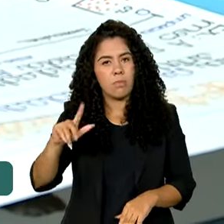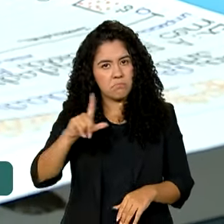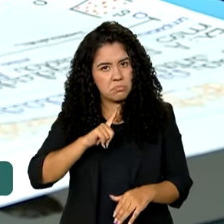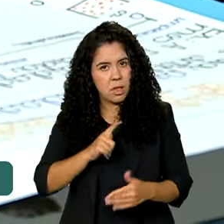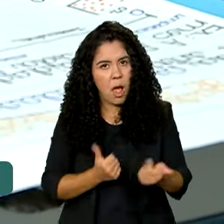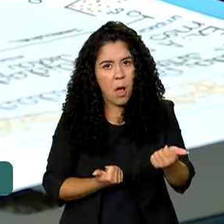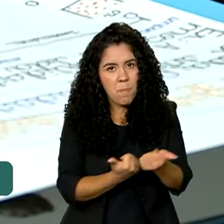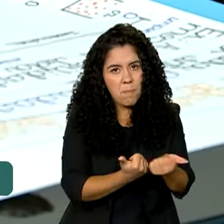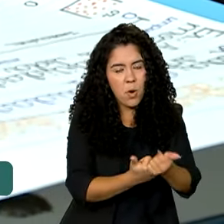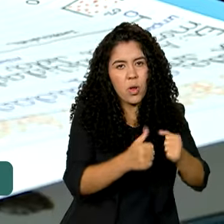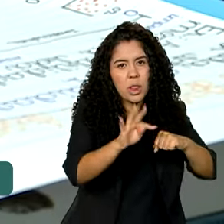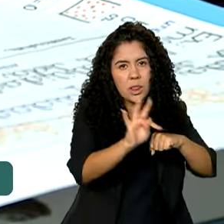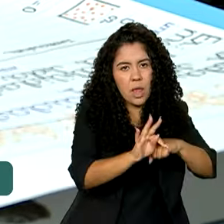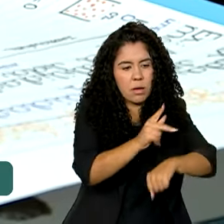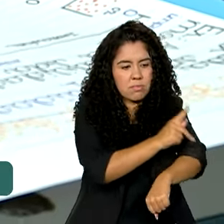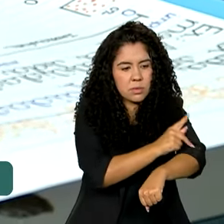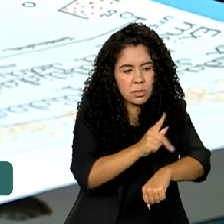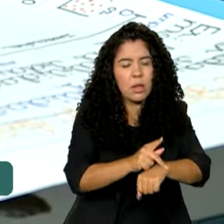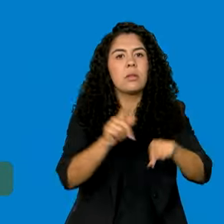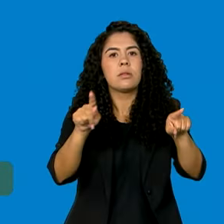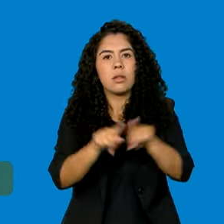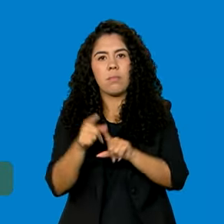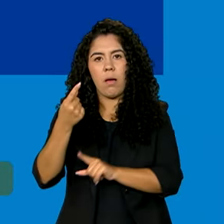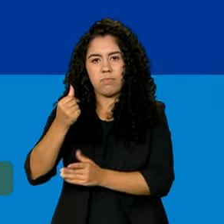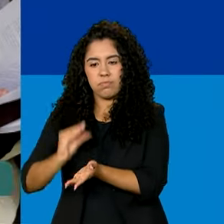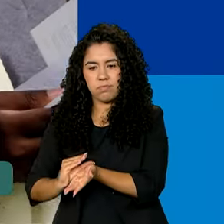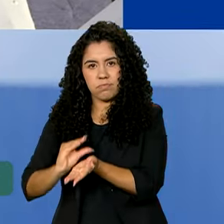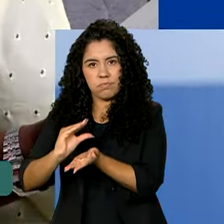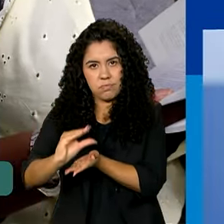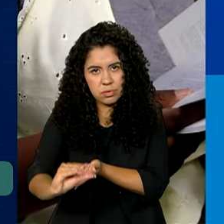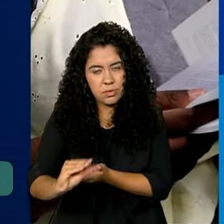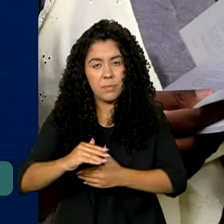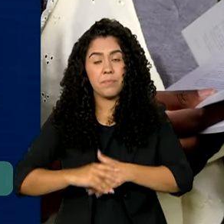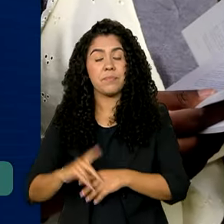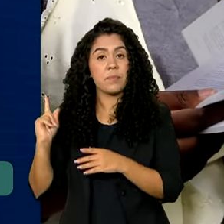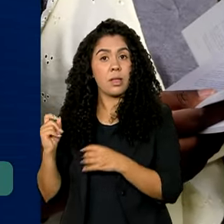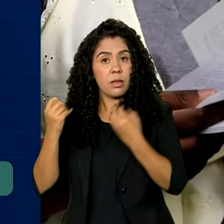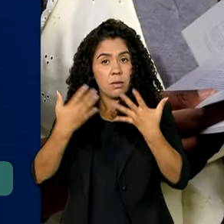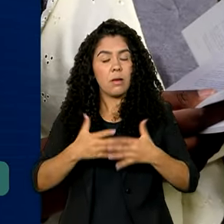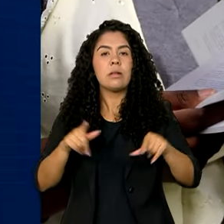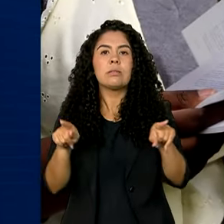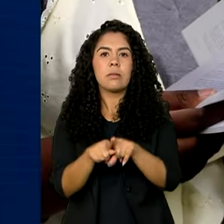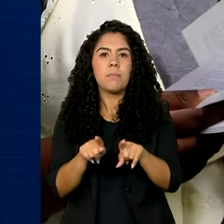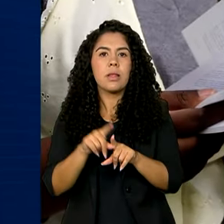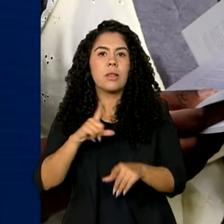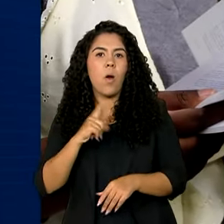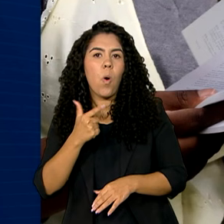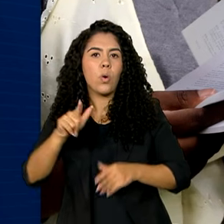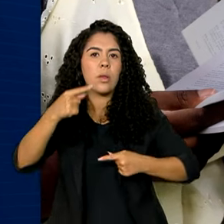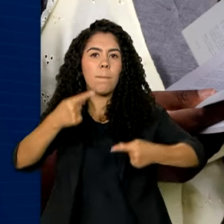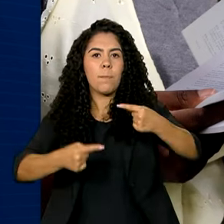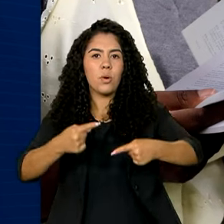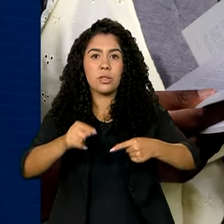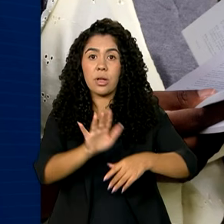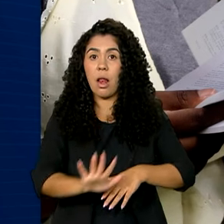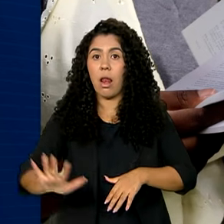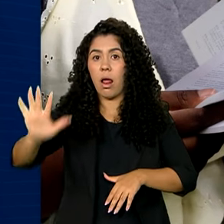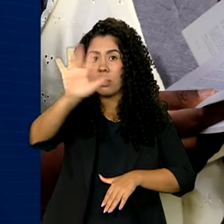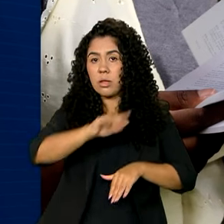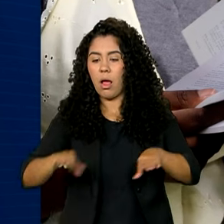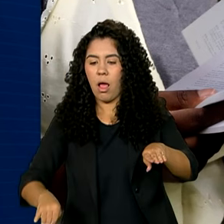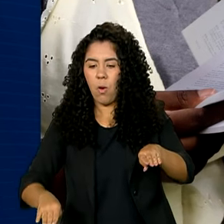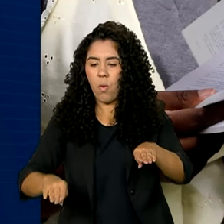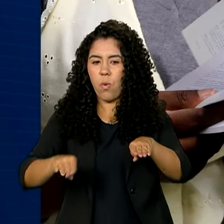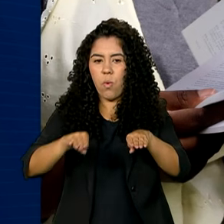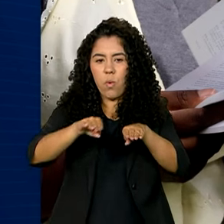técnico-pedagógico e financeiro. E tem ainda a Política Nacional de Equidade, Educação para